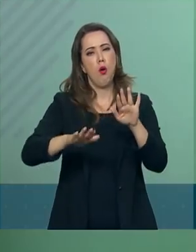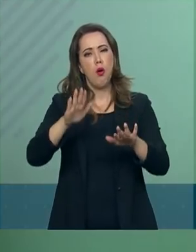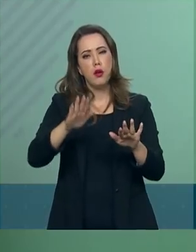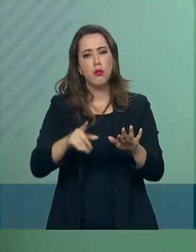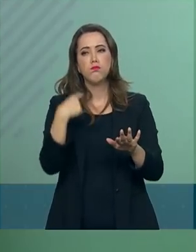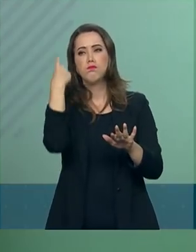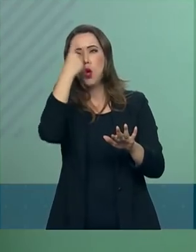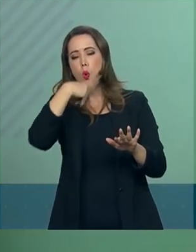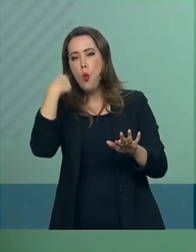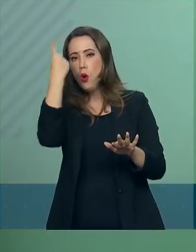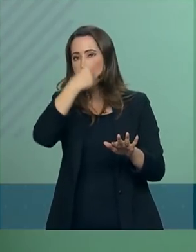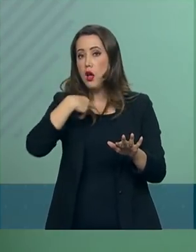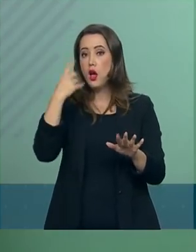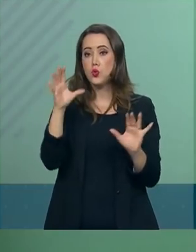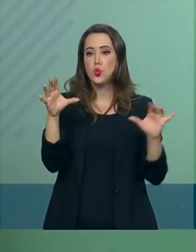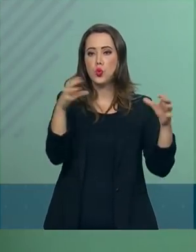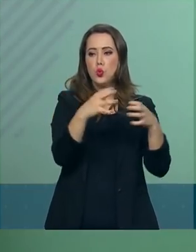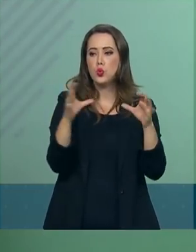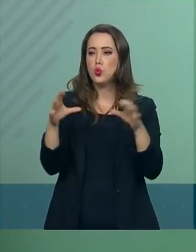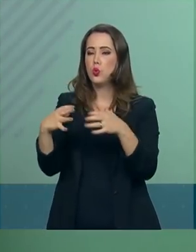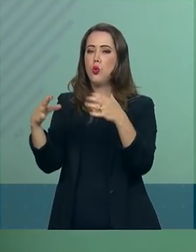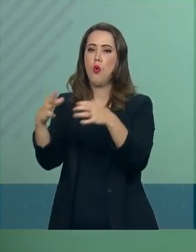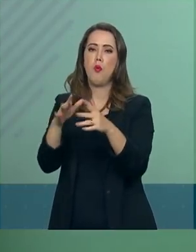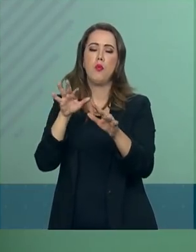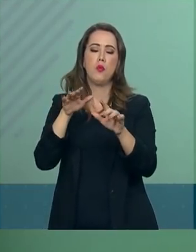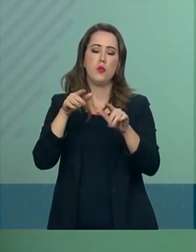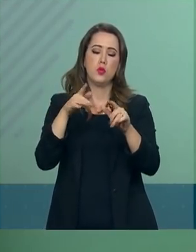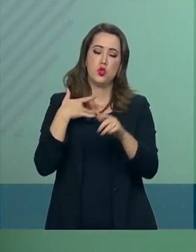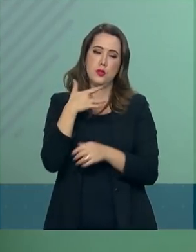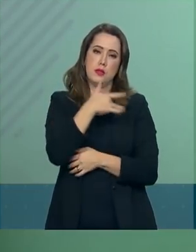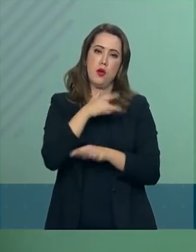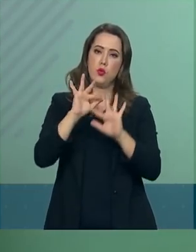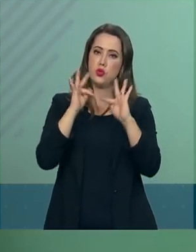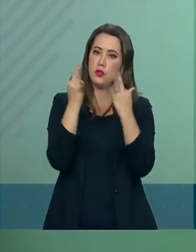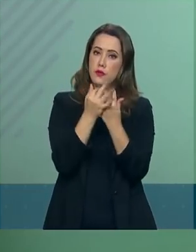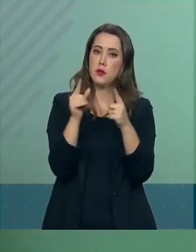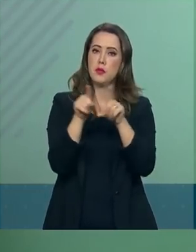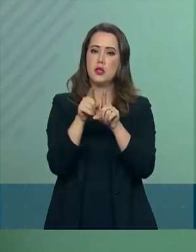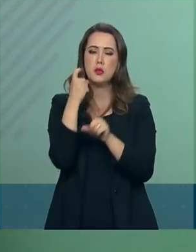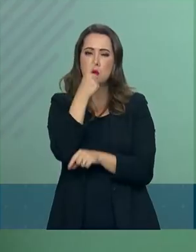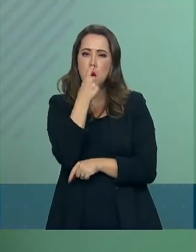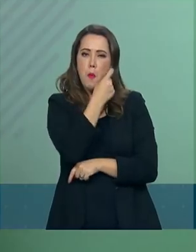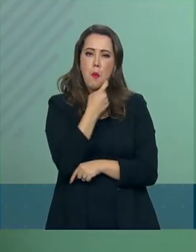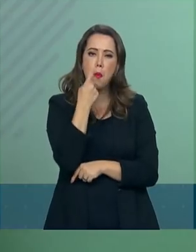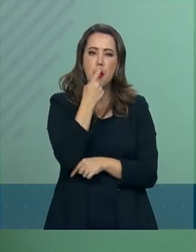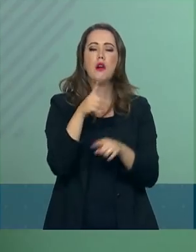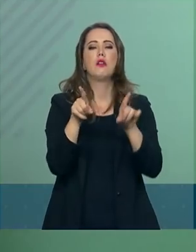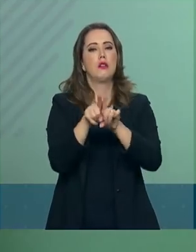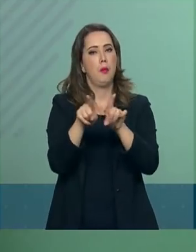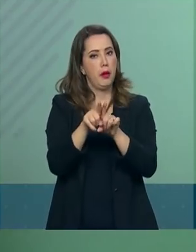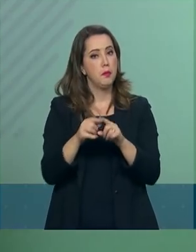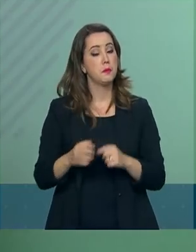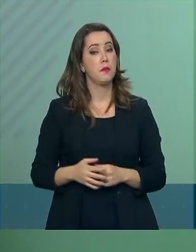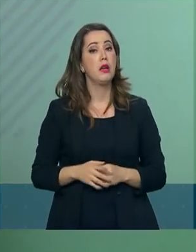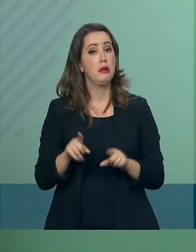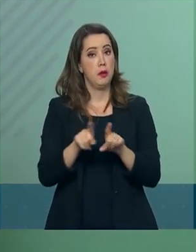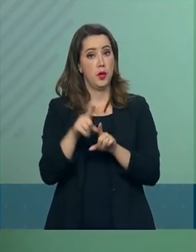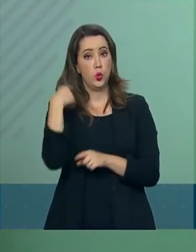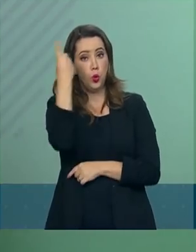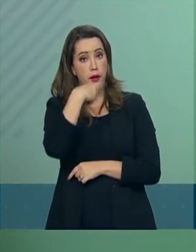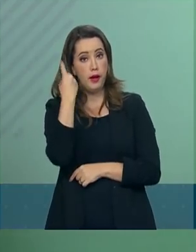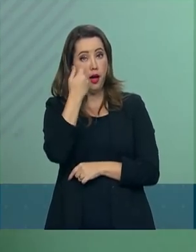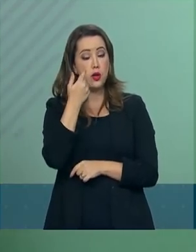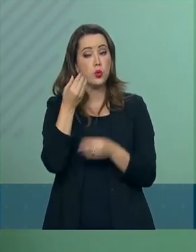disponibilidade de equipes de saúde da família e bucal e do horário de funcionamento das